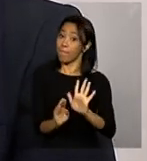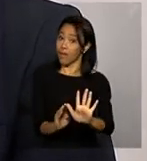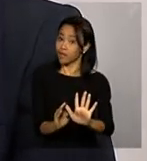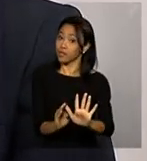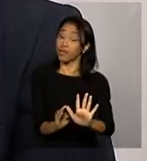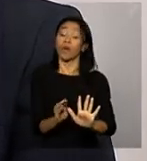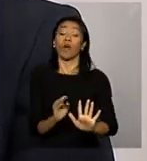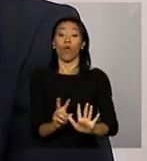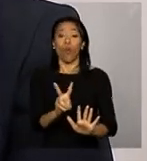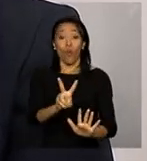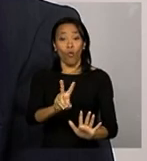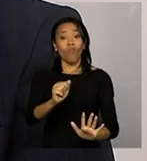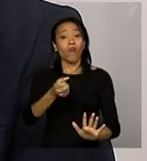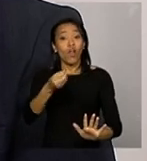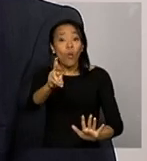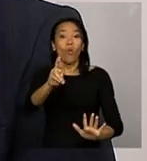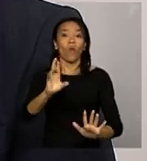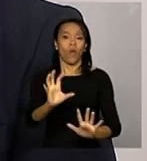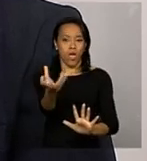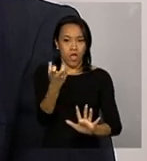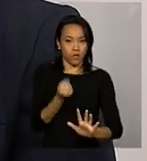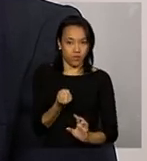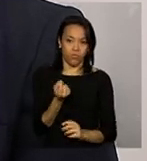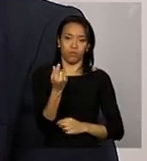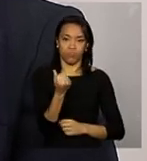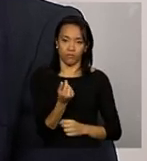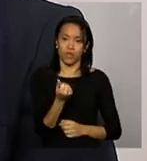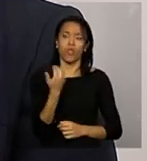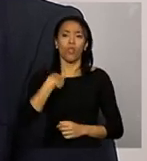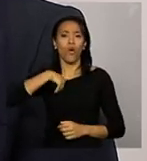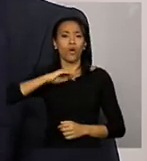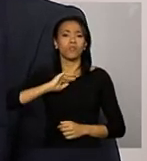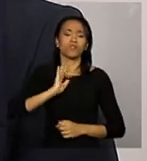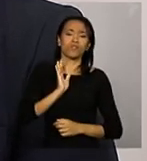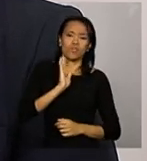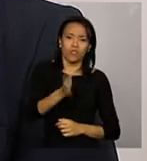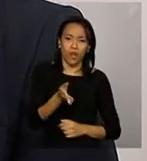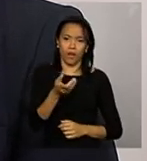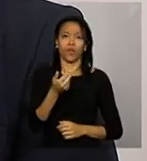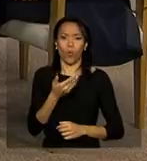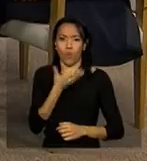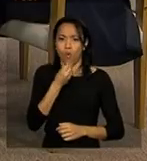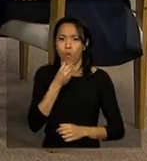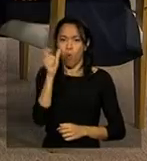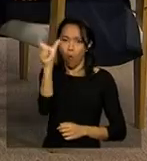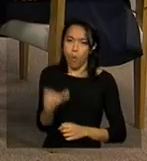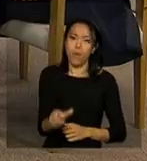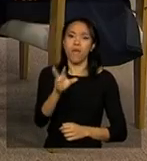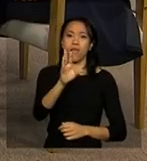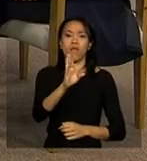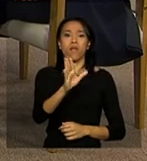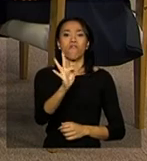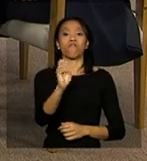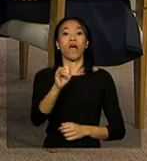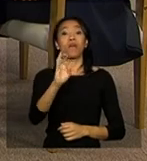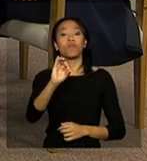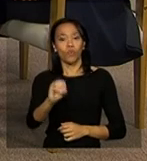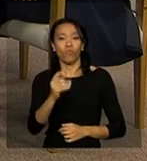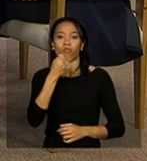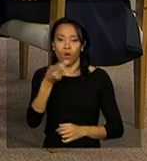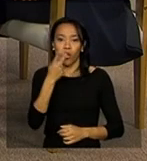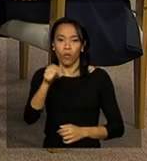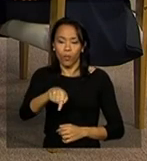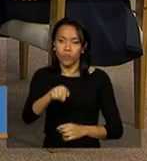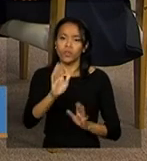Nos valores recebidos no exercício, nós computamos aqui, como o Fábio disse, anteriormente, o regime de caixa